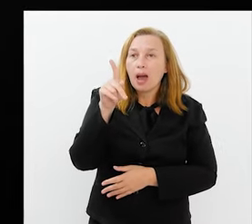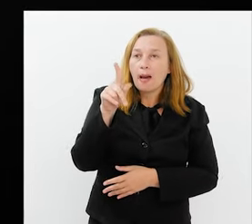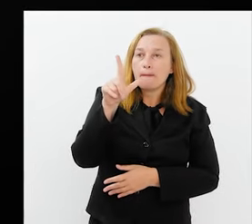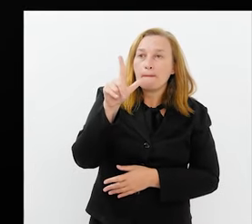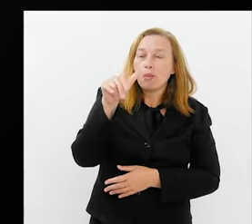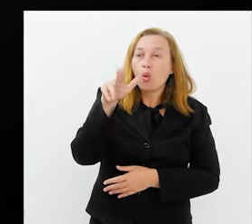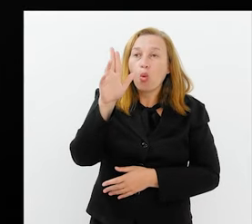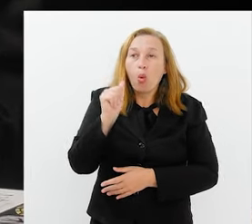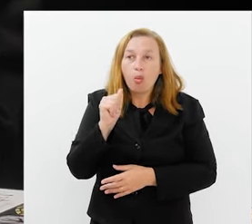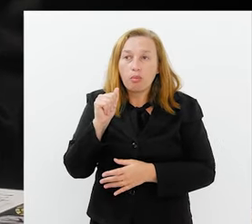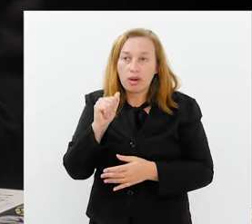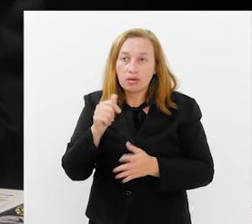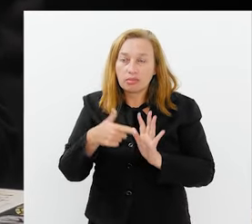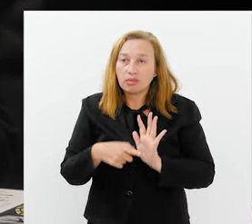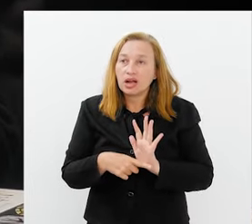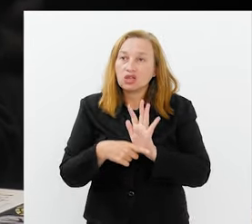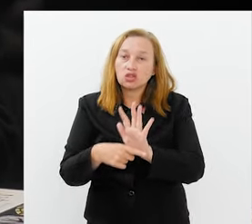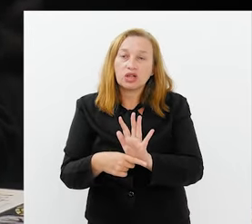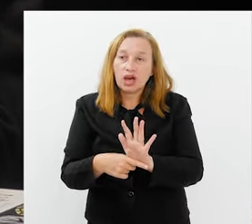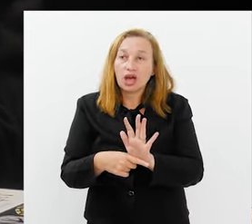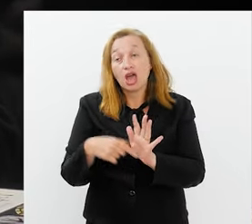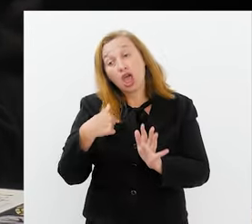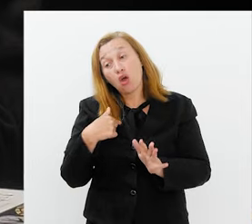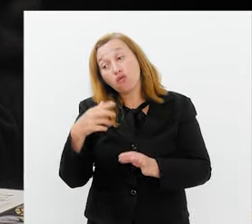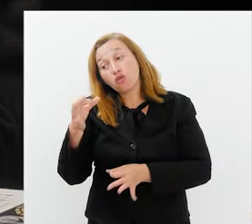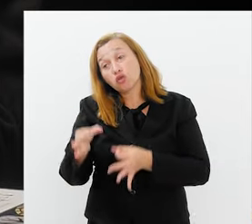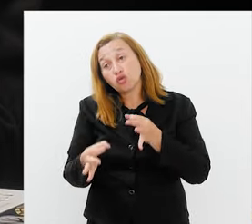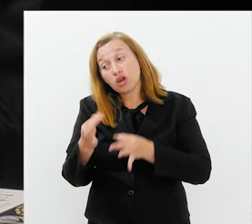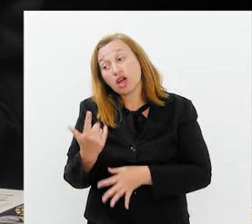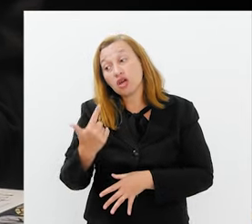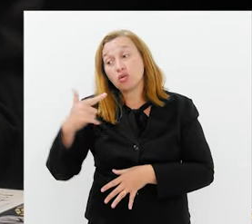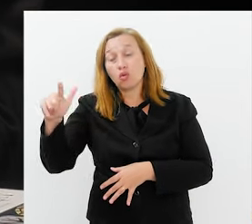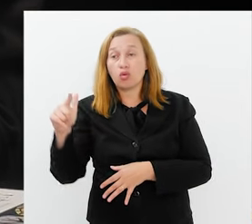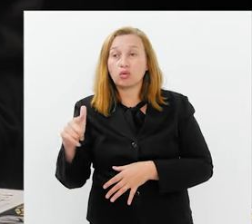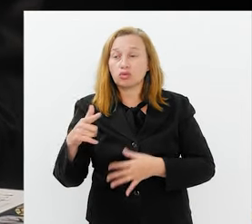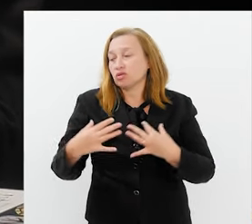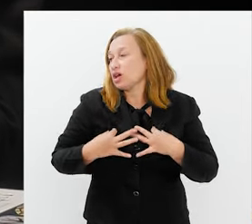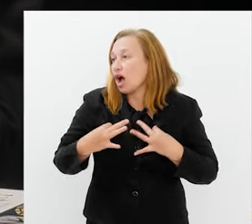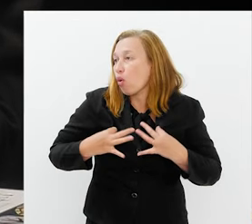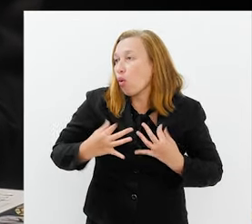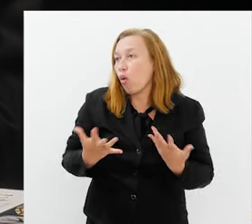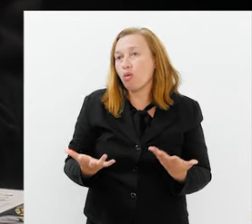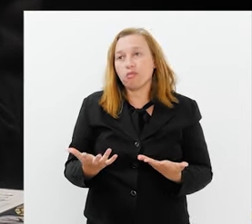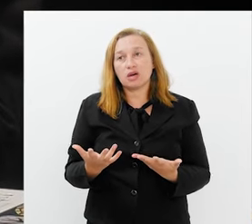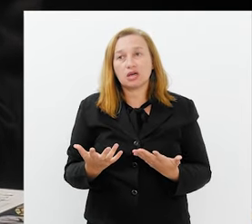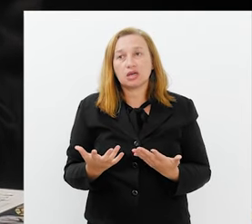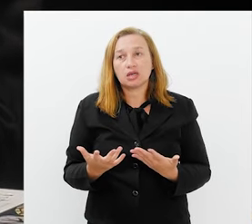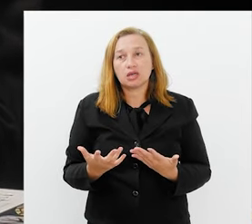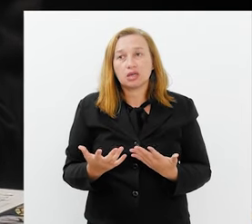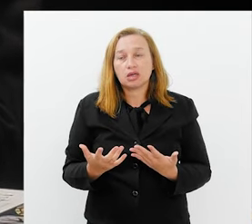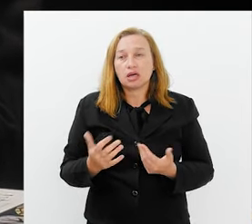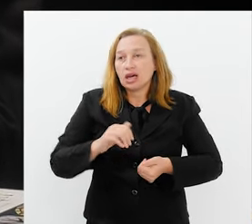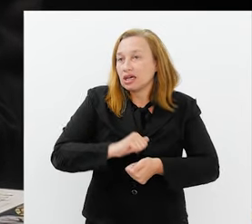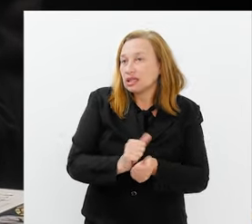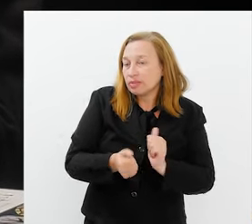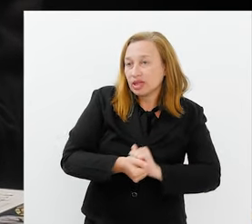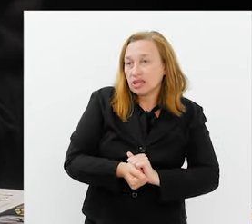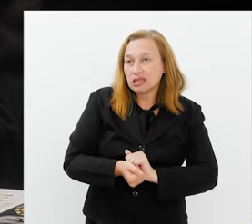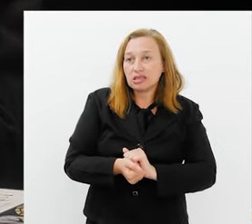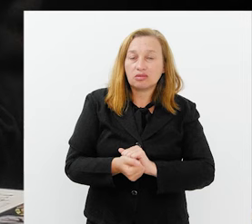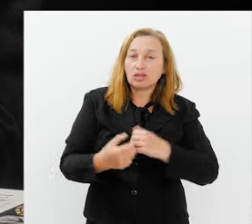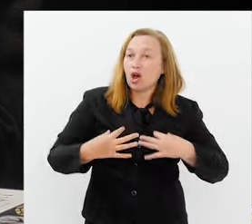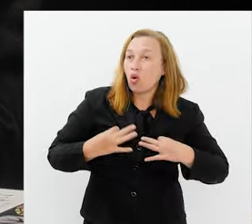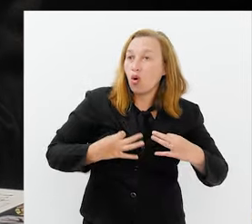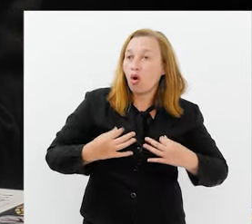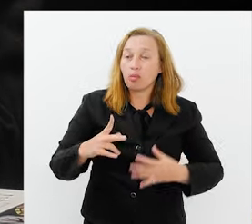ali para complementar o figurino, eu vou julgar de outra maneira. Eu vou julgar o acabamento da roupa, vou julgar a adequação da roupa ao